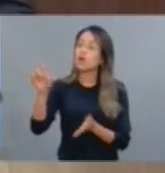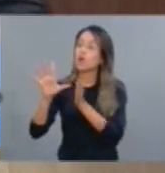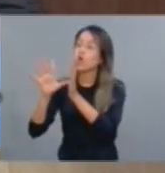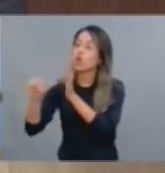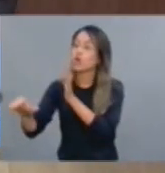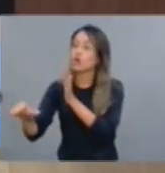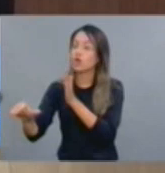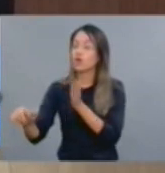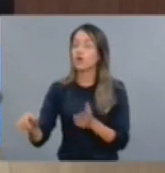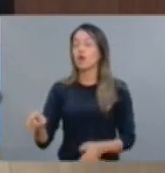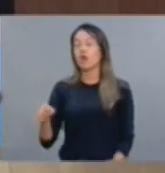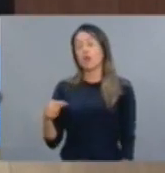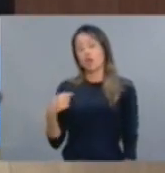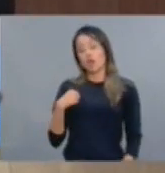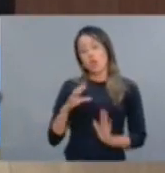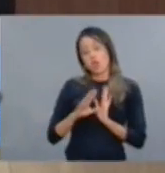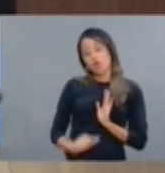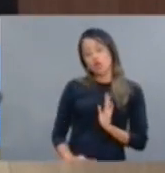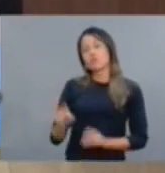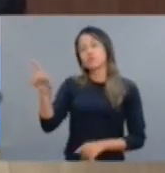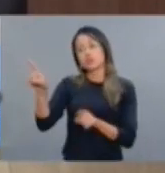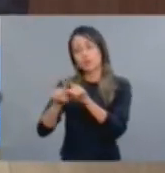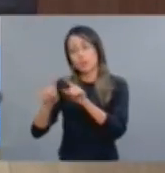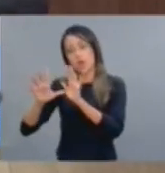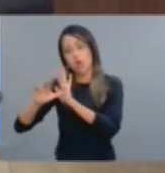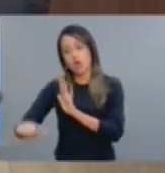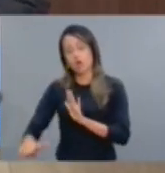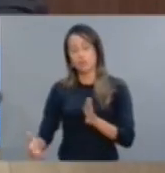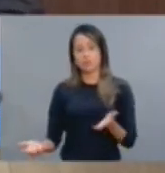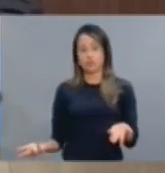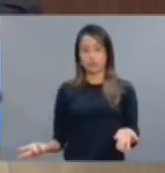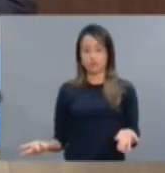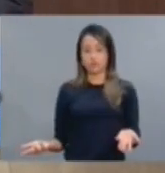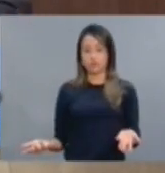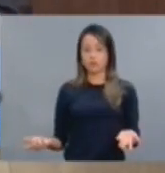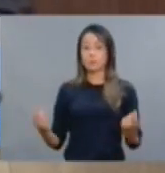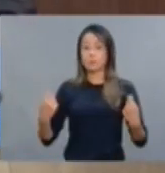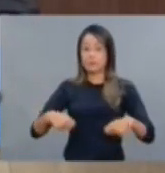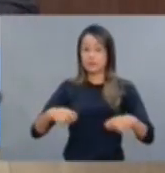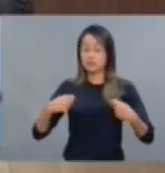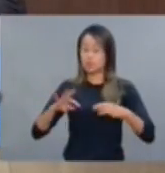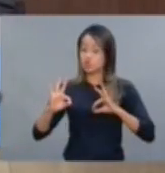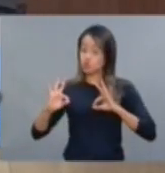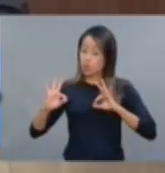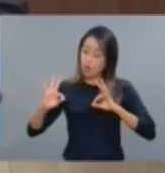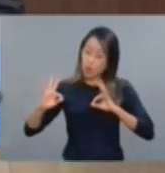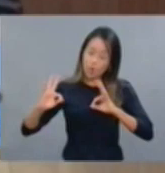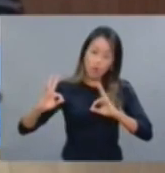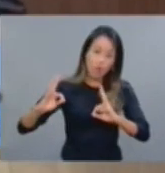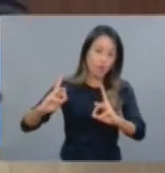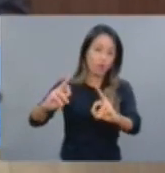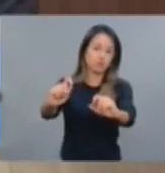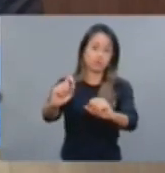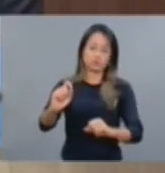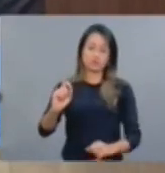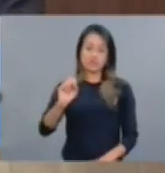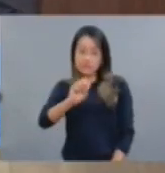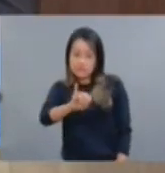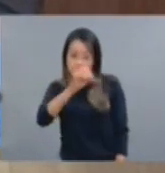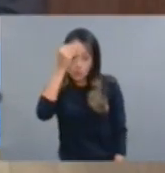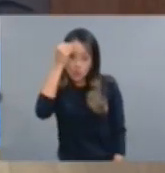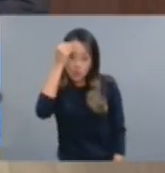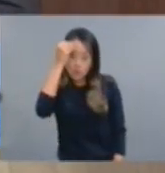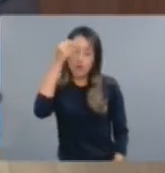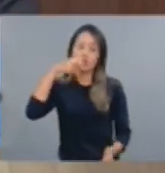roubei, mas você roubou também. Então, é isso que está fazendo com que as pessoas